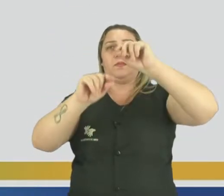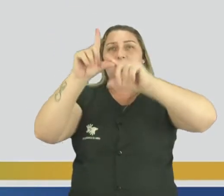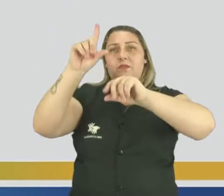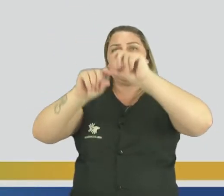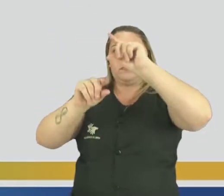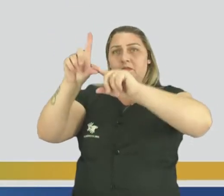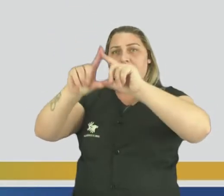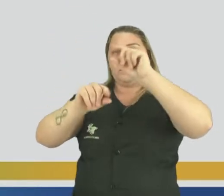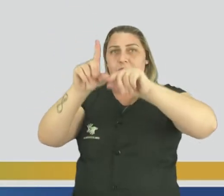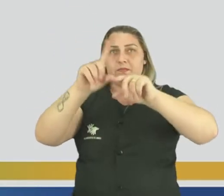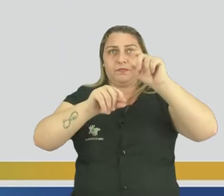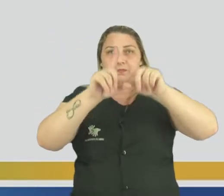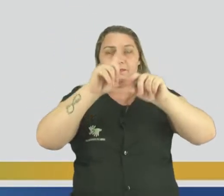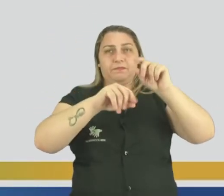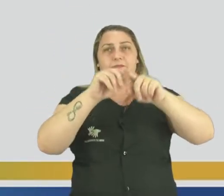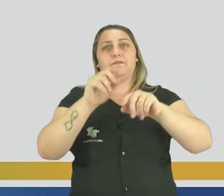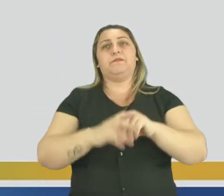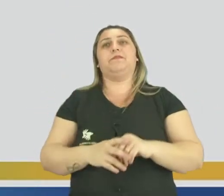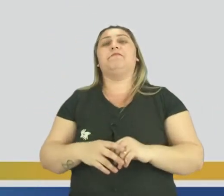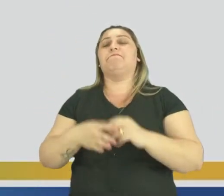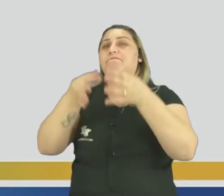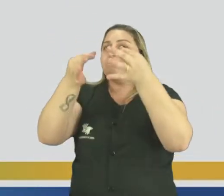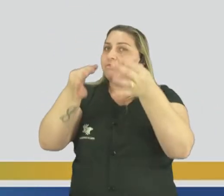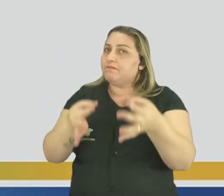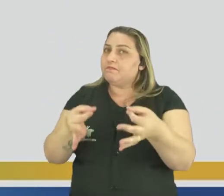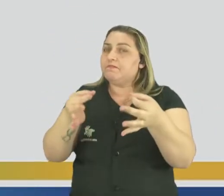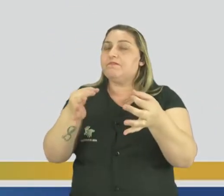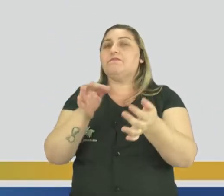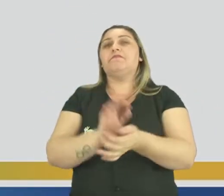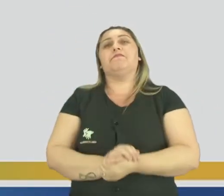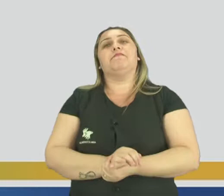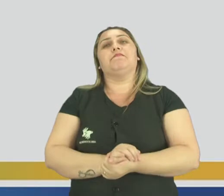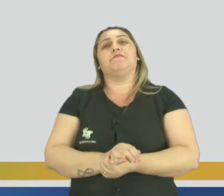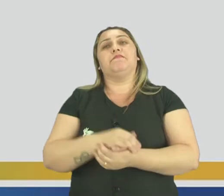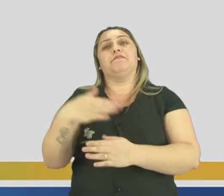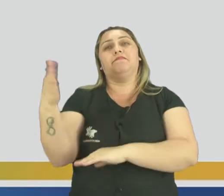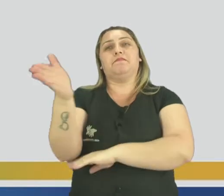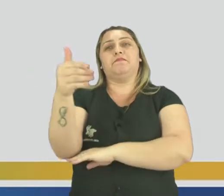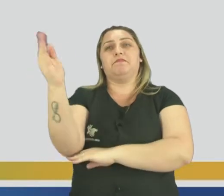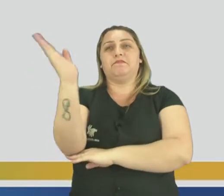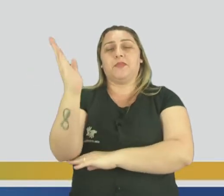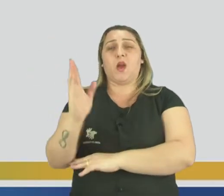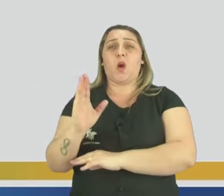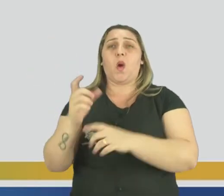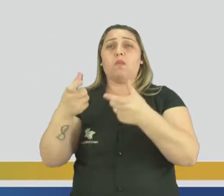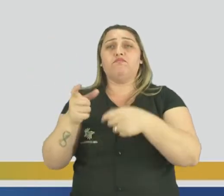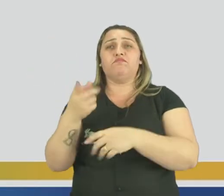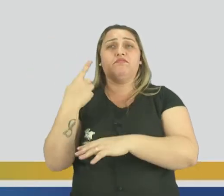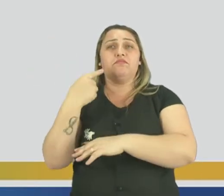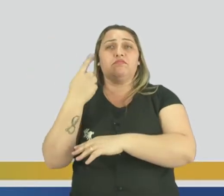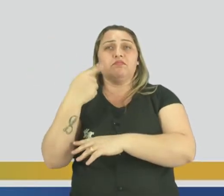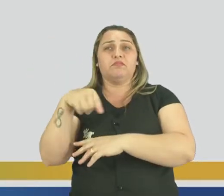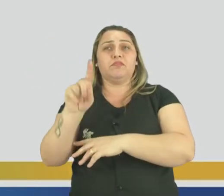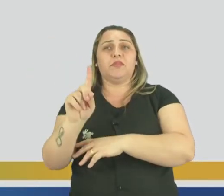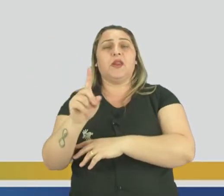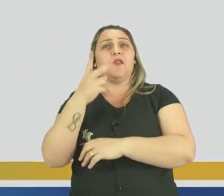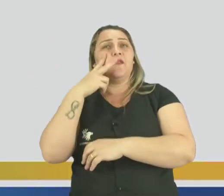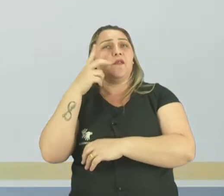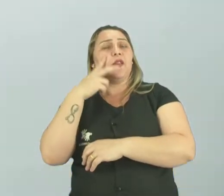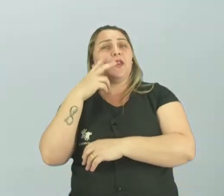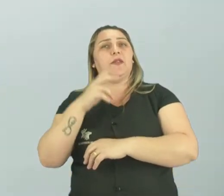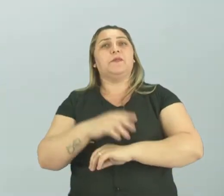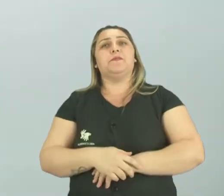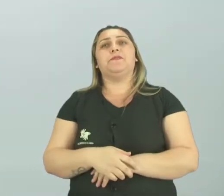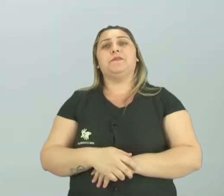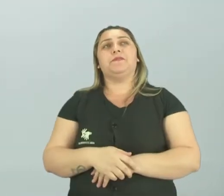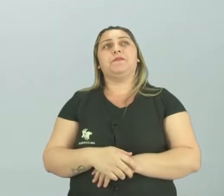aí, né? Ó, as estrelas, tudinho certinho, ó. Então, a bandeira do Brasil, onde você for... Observe aqui para mim,